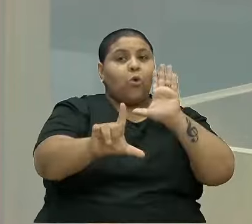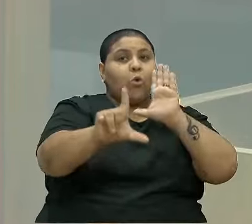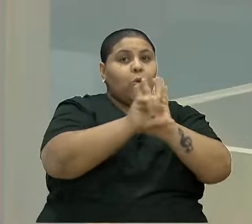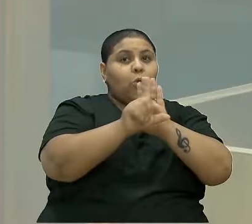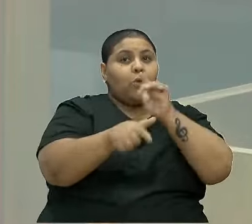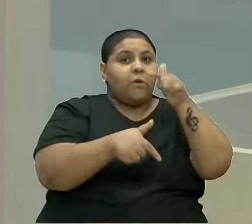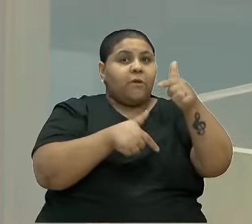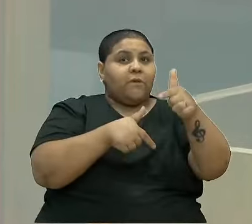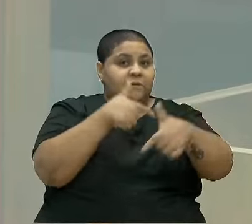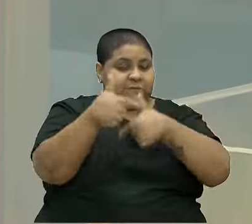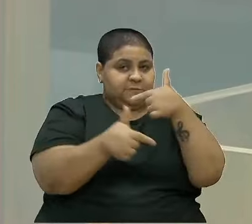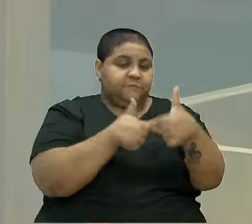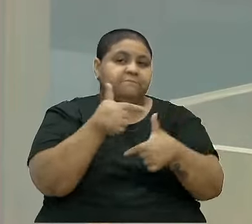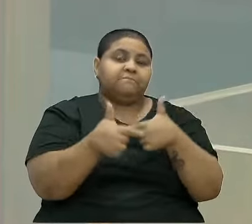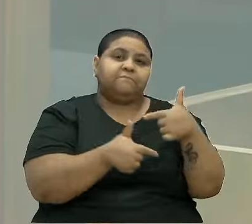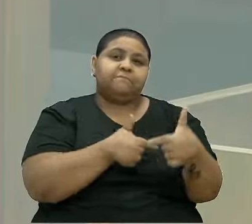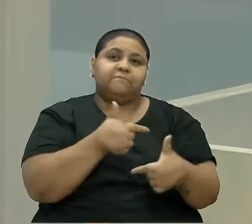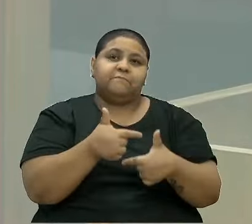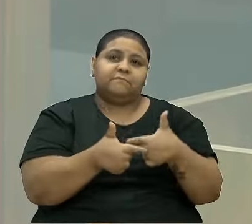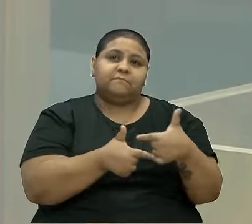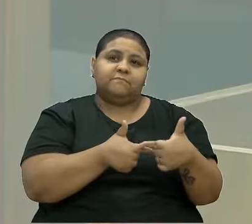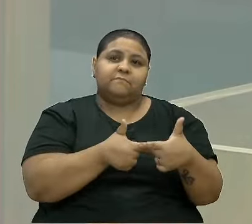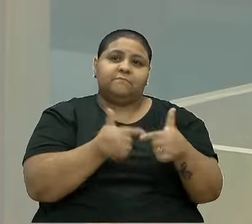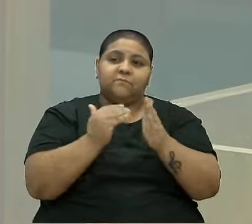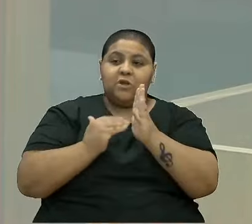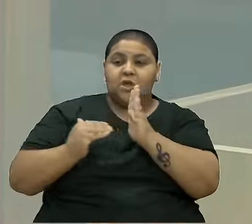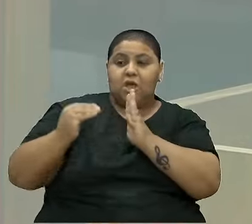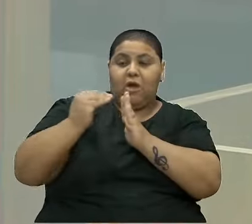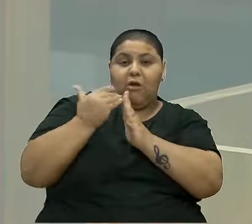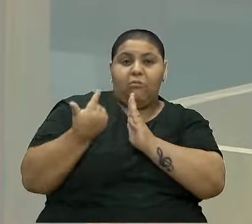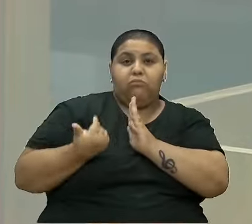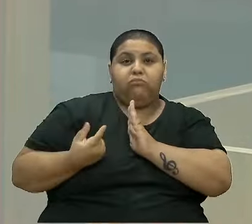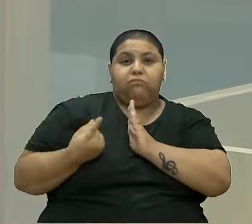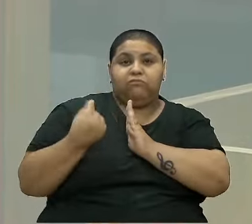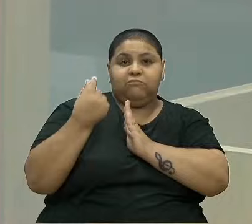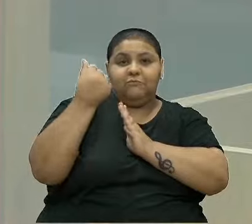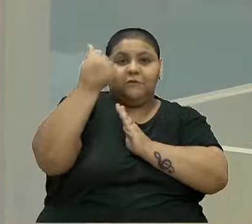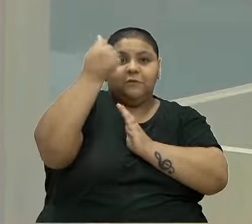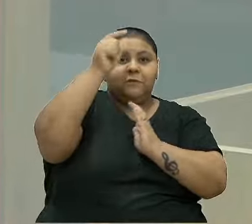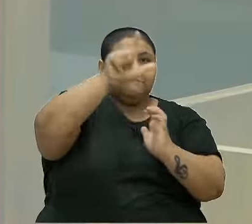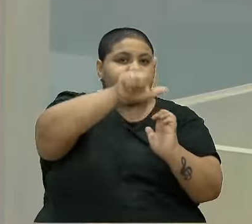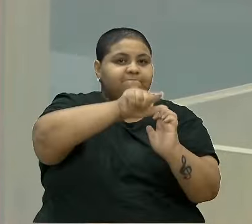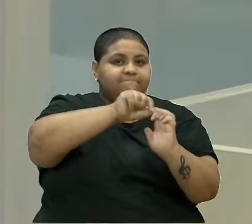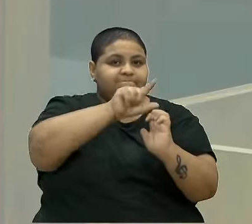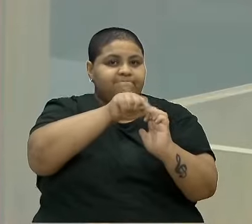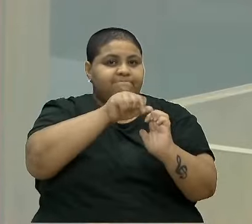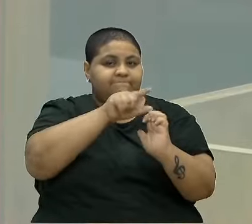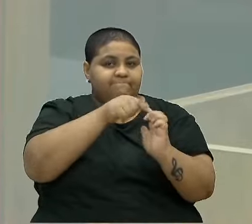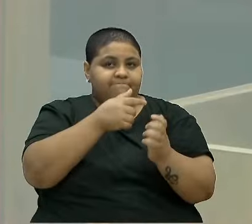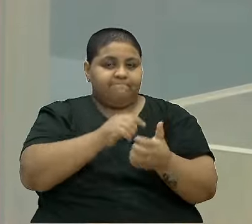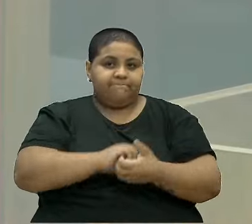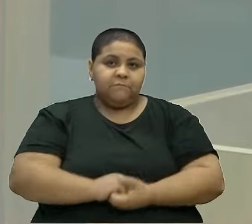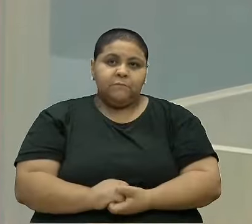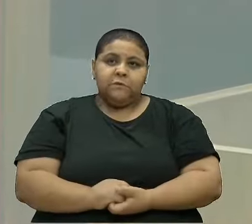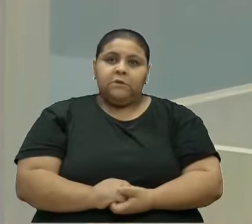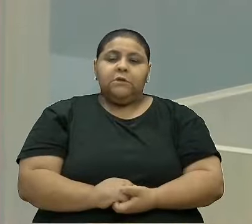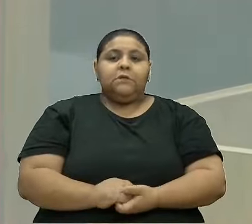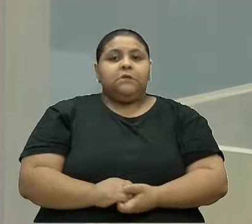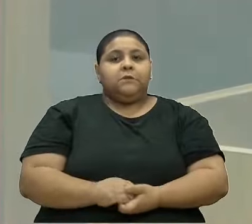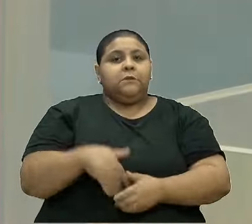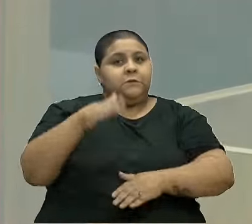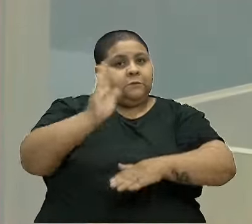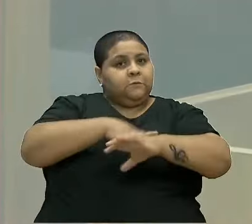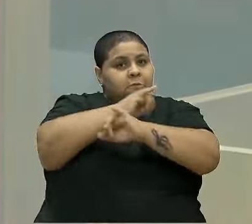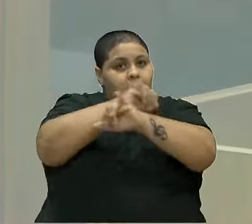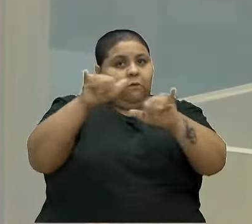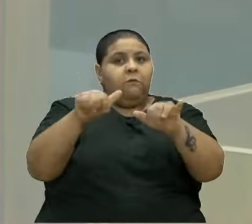trabalhista e o alto custo para o empresariado. 43. Mais uma notícia.